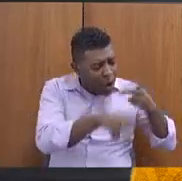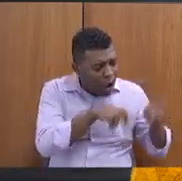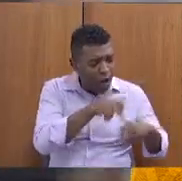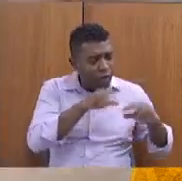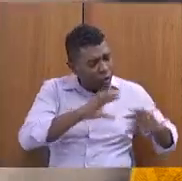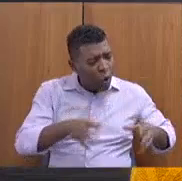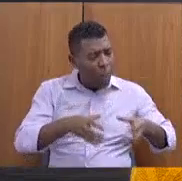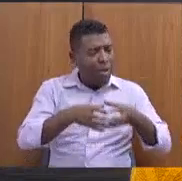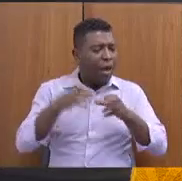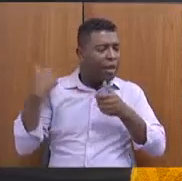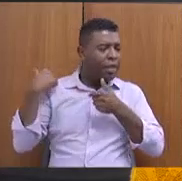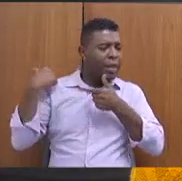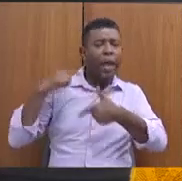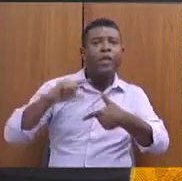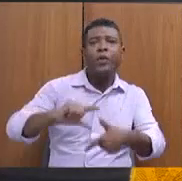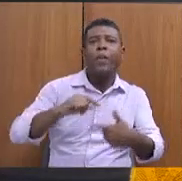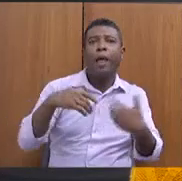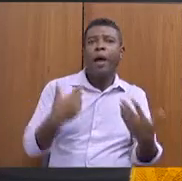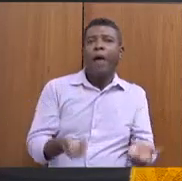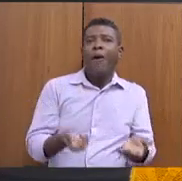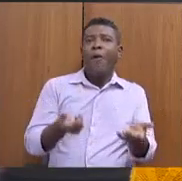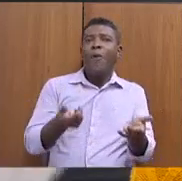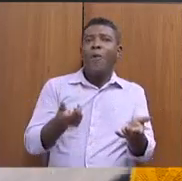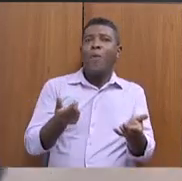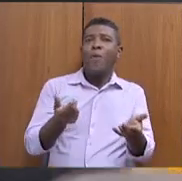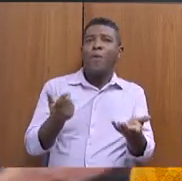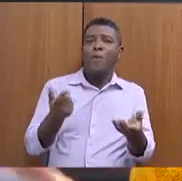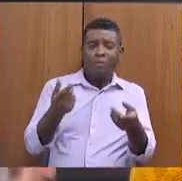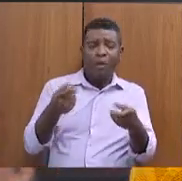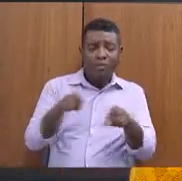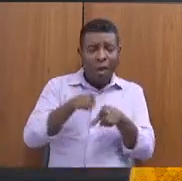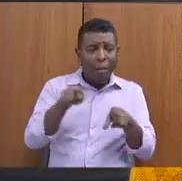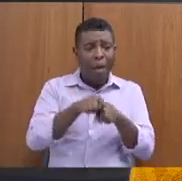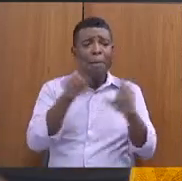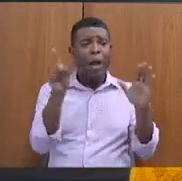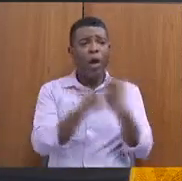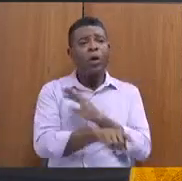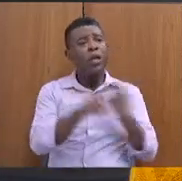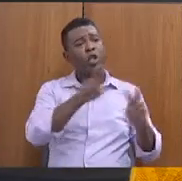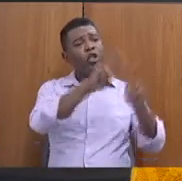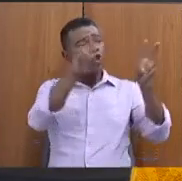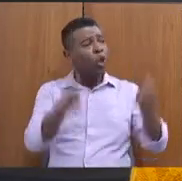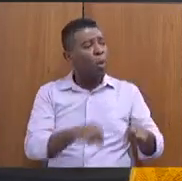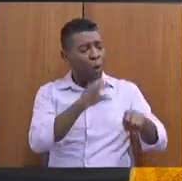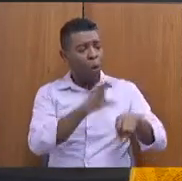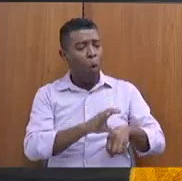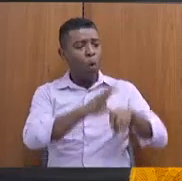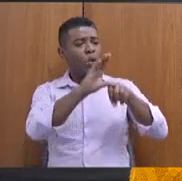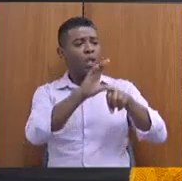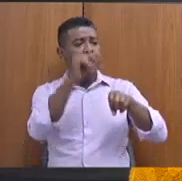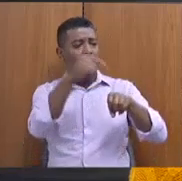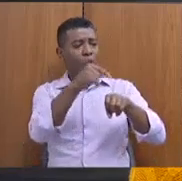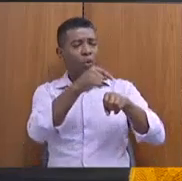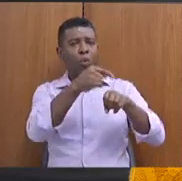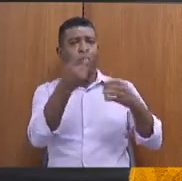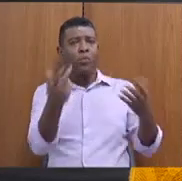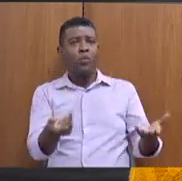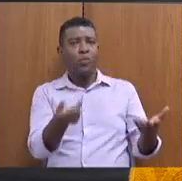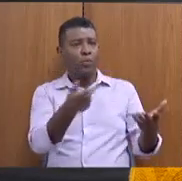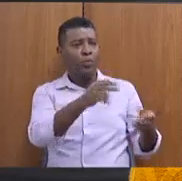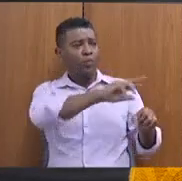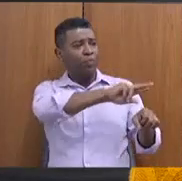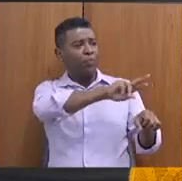deixo aqui essa pergunta em relação aos conselhos, porque eu acho que são